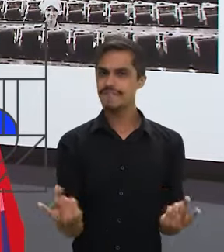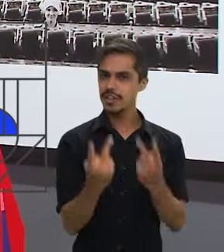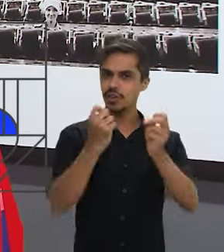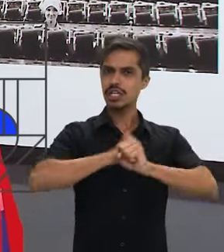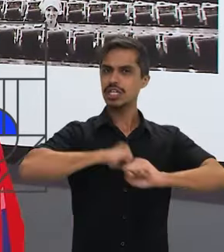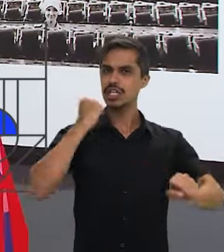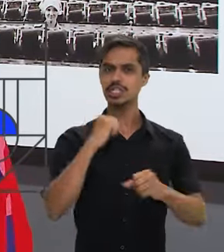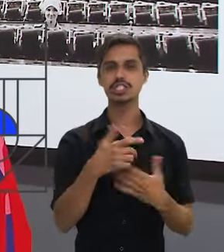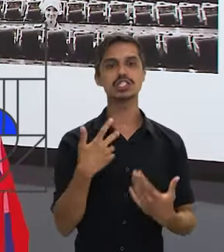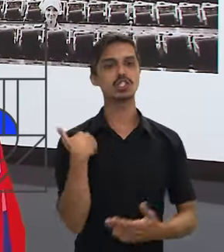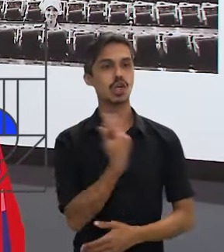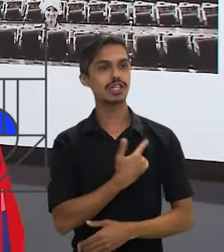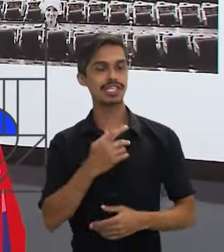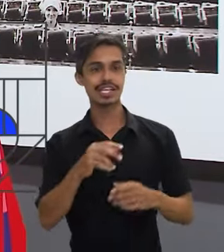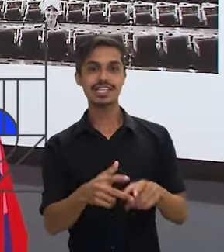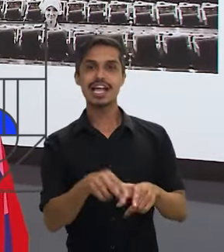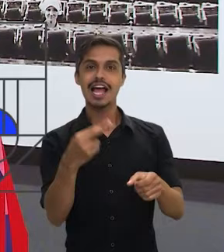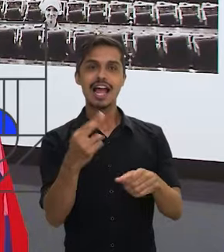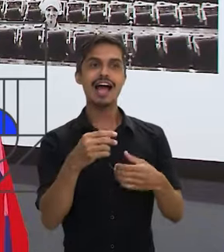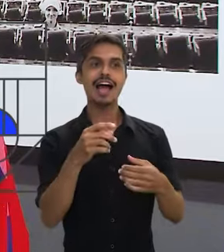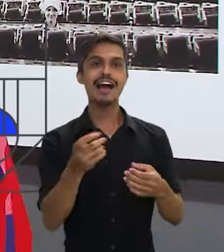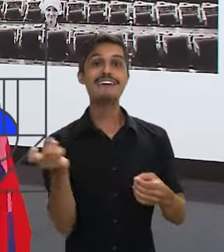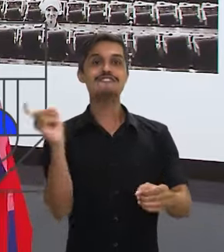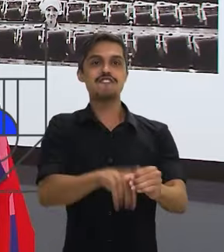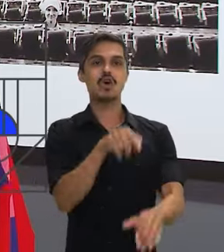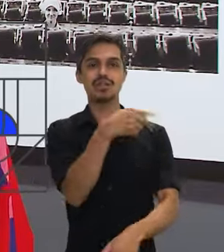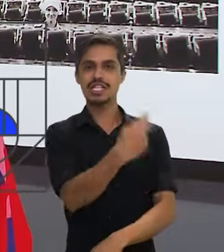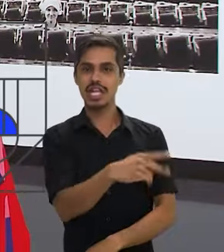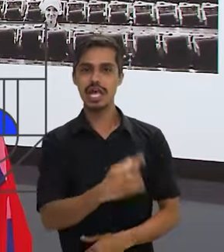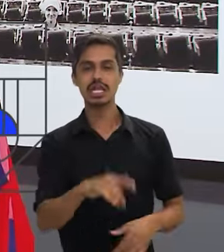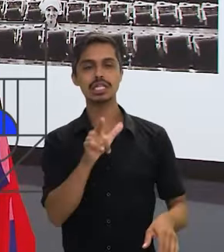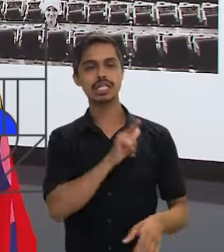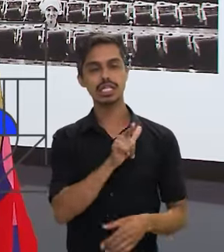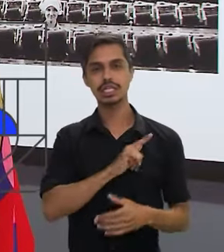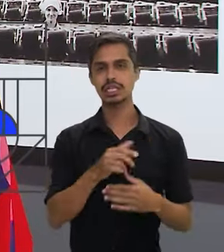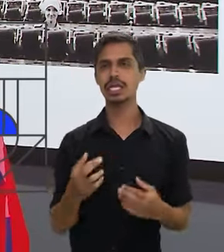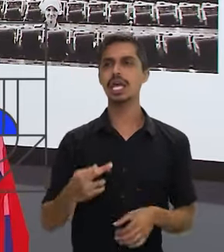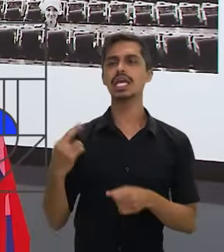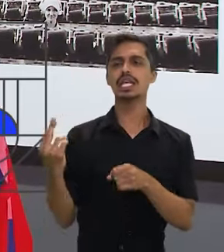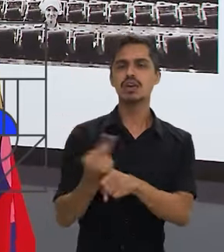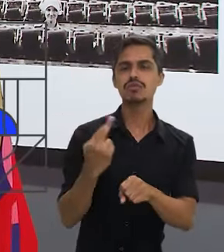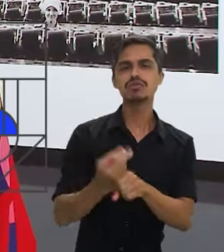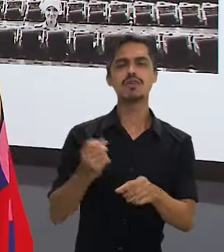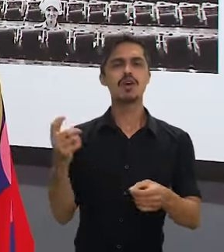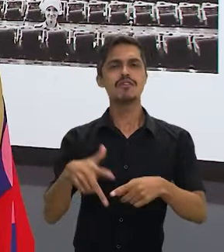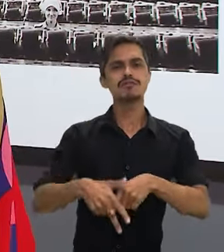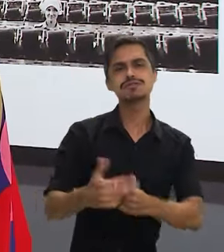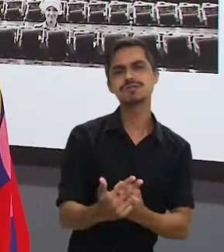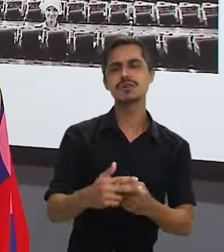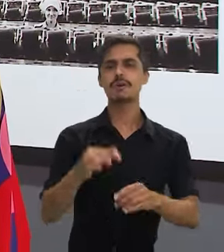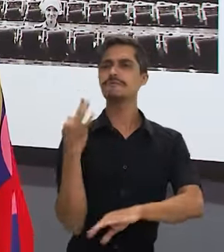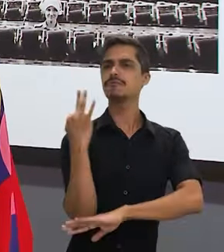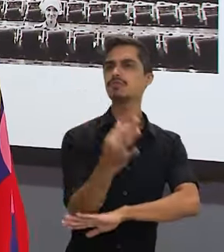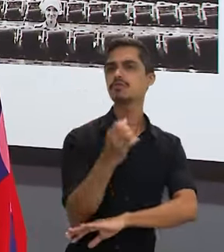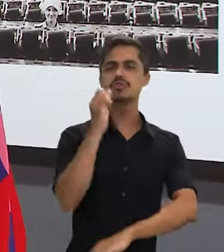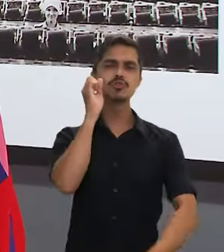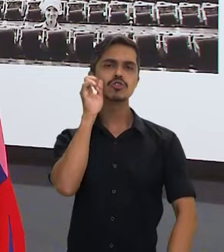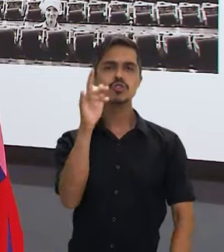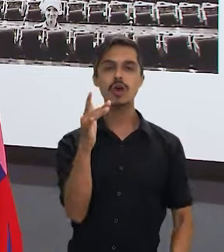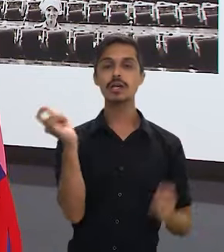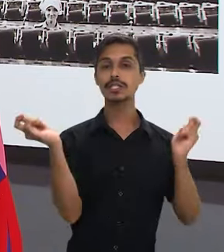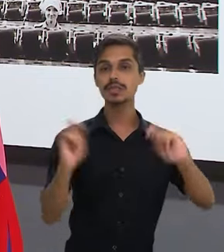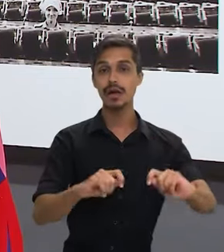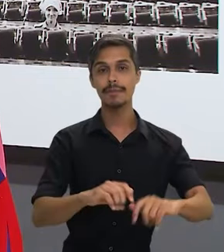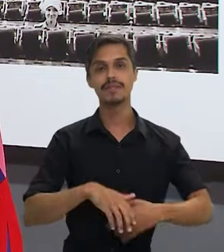tivemos ano passado é essa renovação da Lei de Cotas, que traz ali reparação, que traz entrada, que traz sonhos, futuro, além